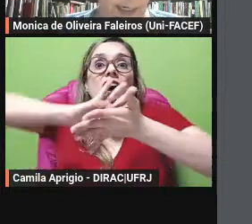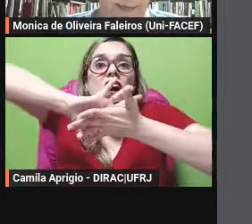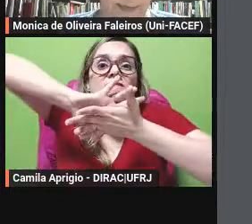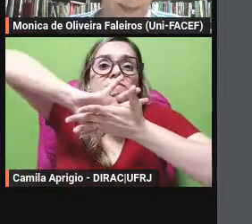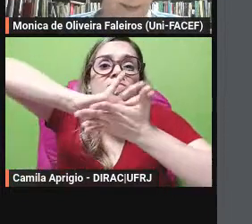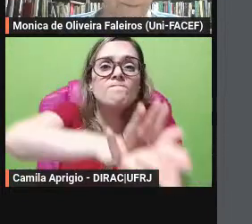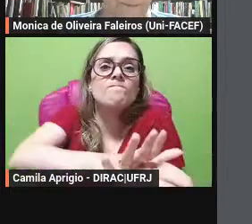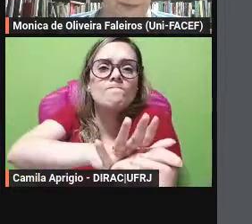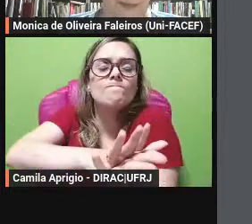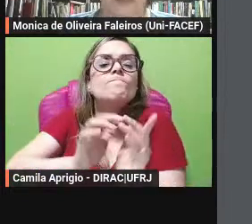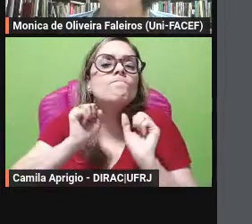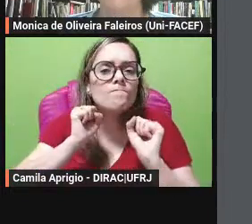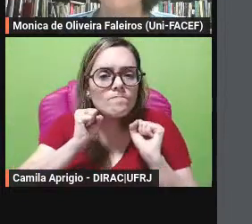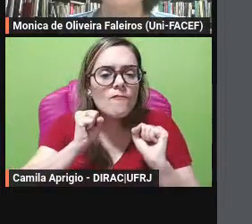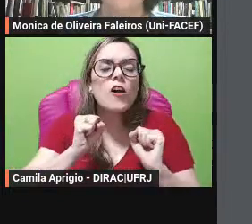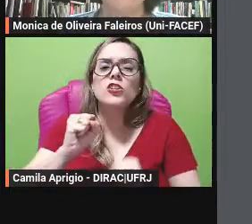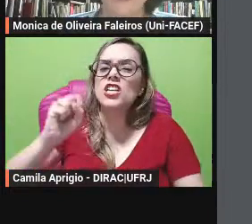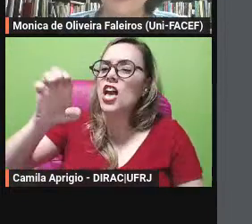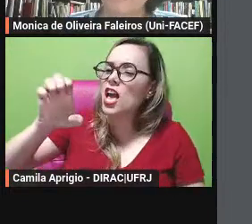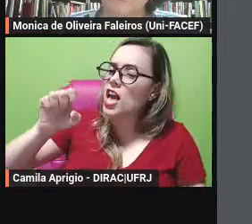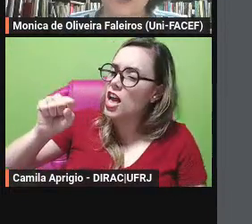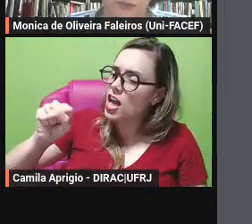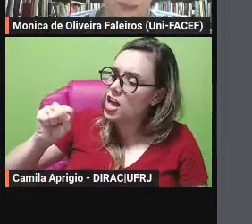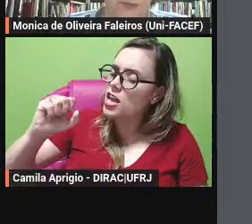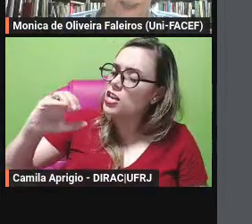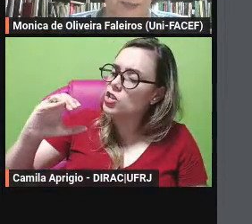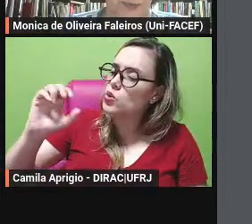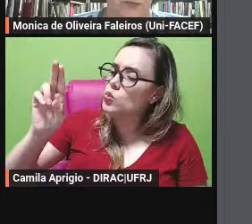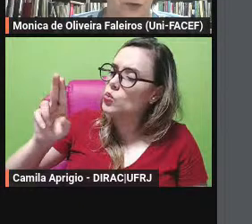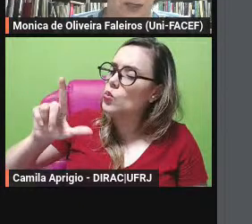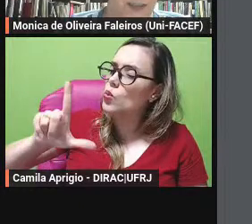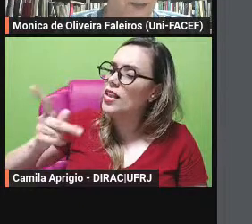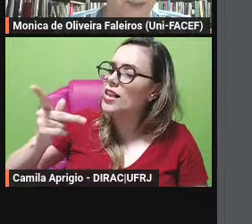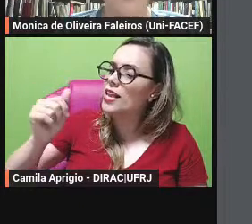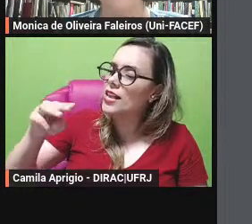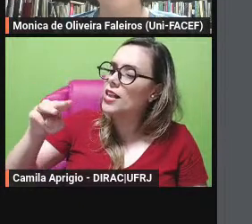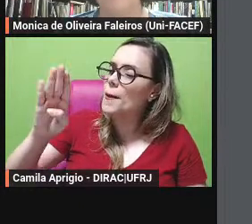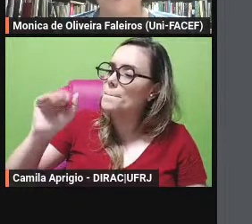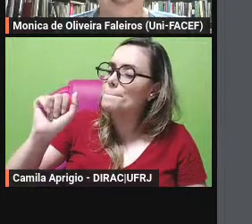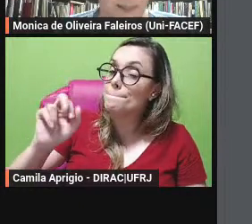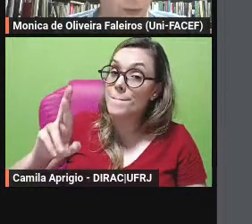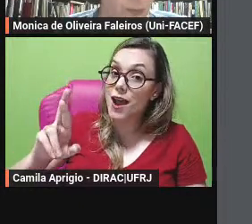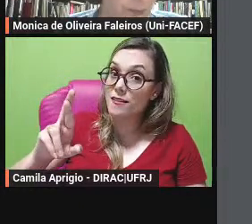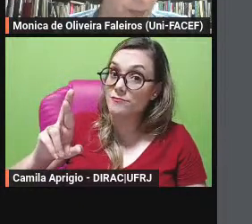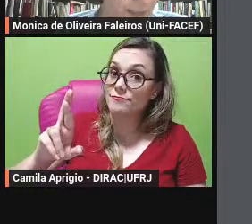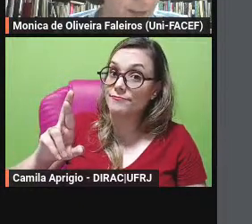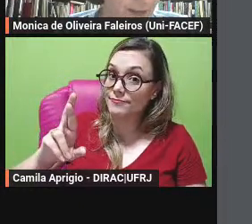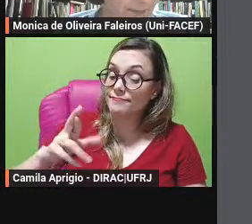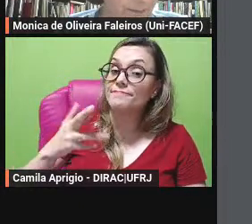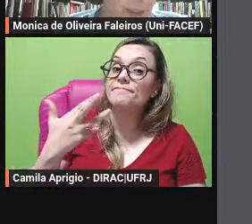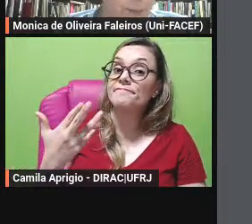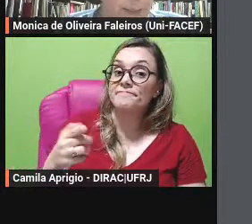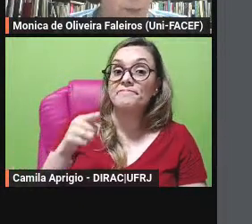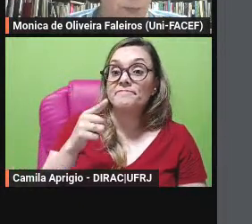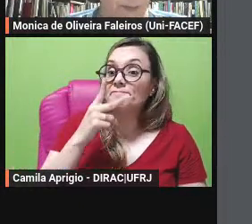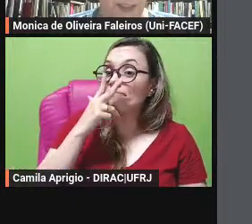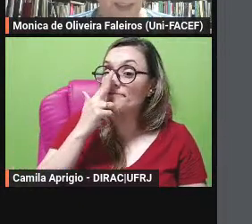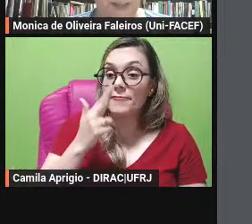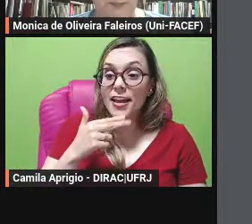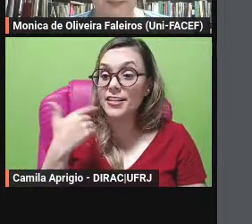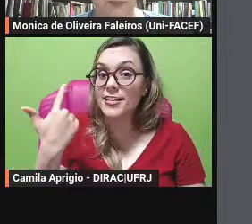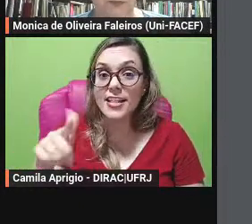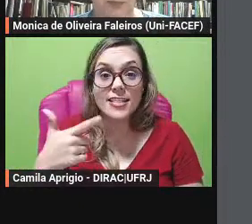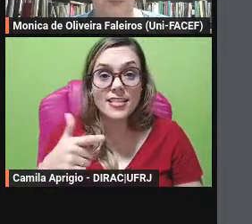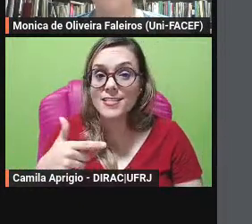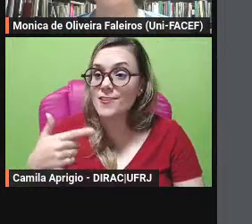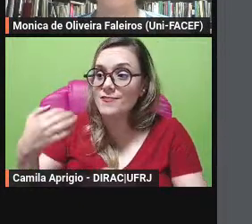assim esse abalo que o texto dele provoca não deixa pedras sobre pedras penso também